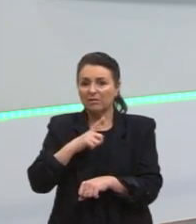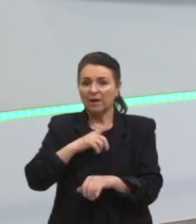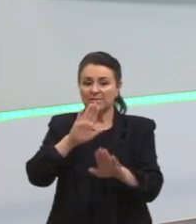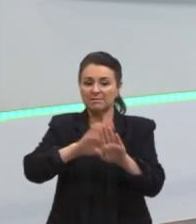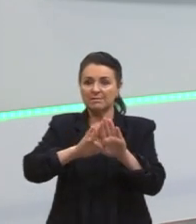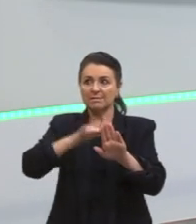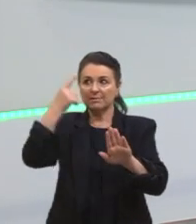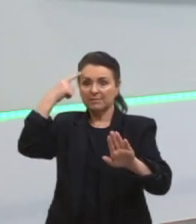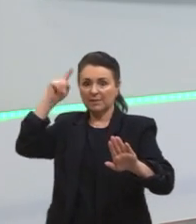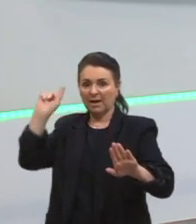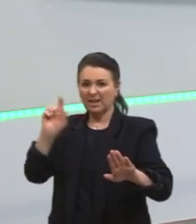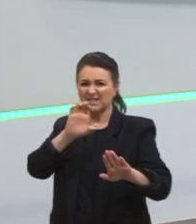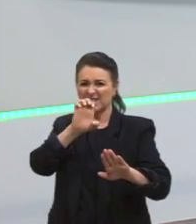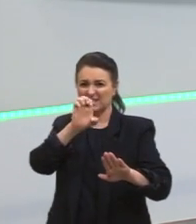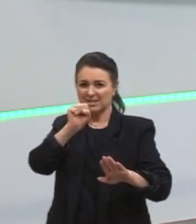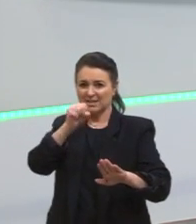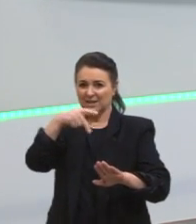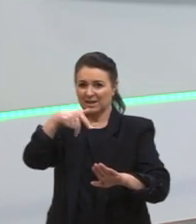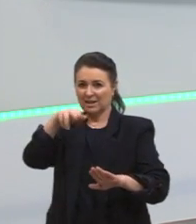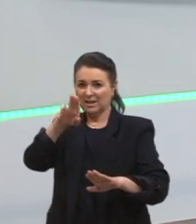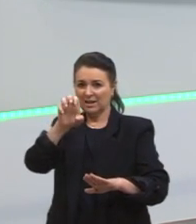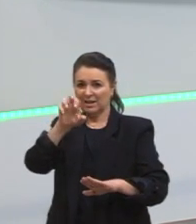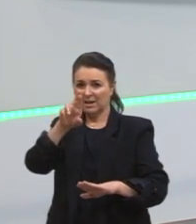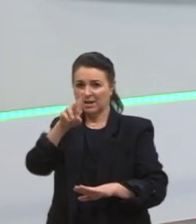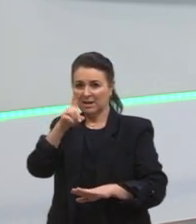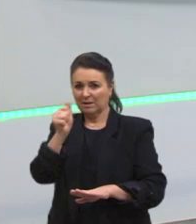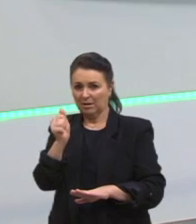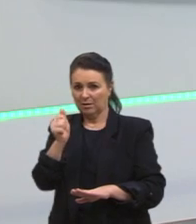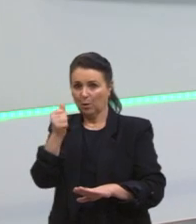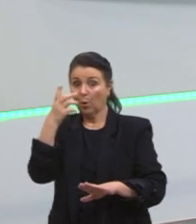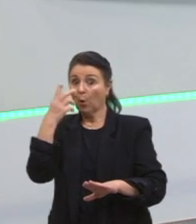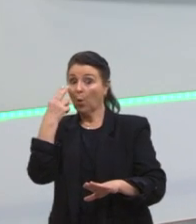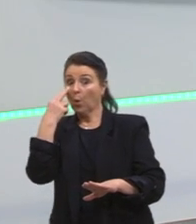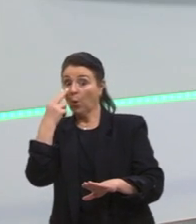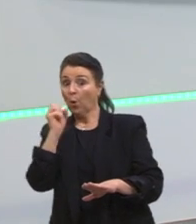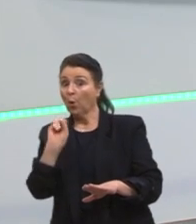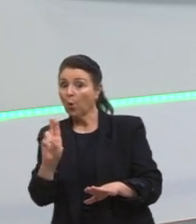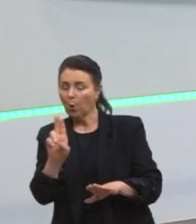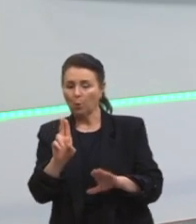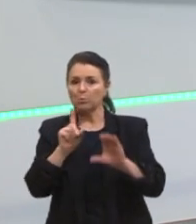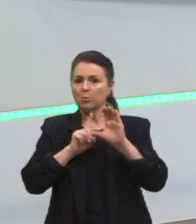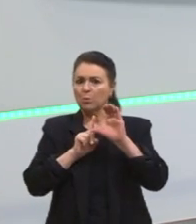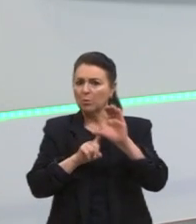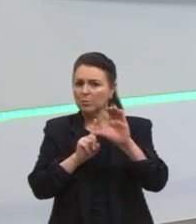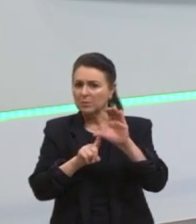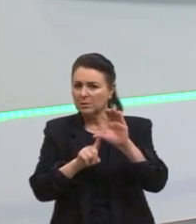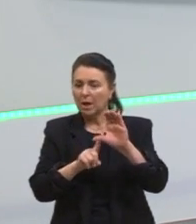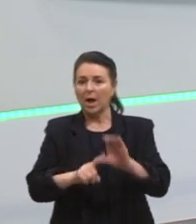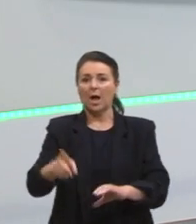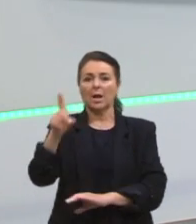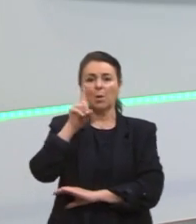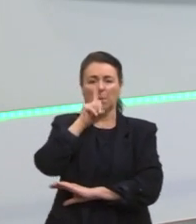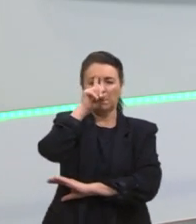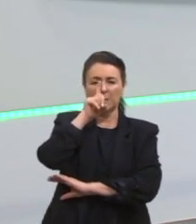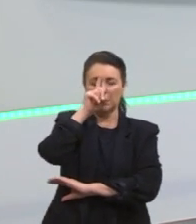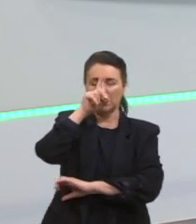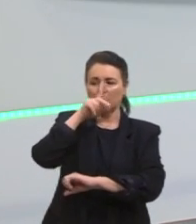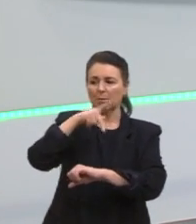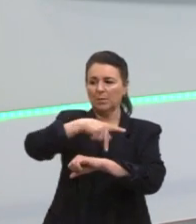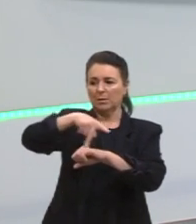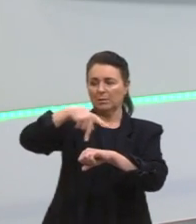esquerda, ideais socialistas, ideais comunistas, eram um perigo impotencial à pátria. Então, essa